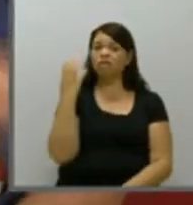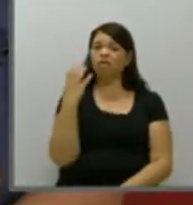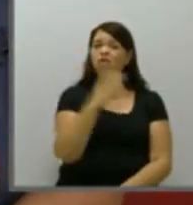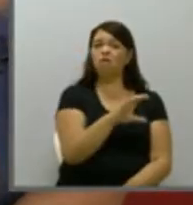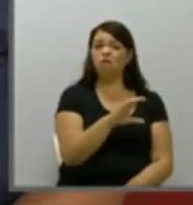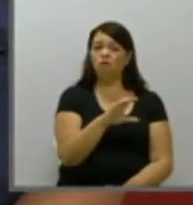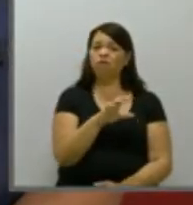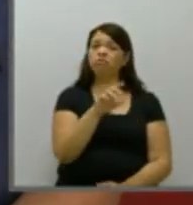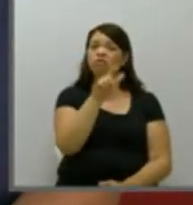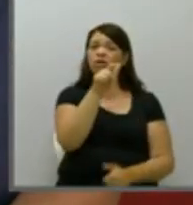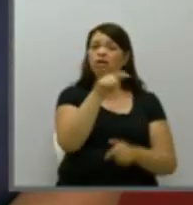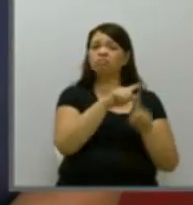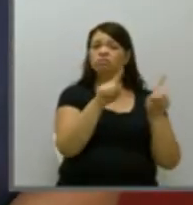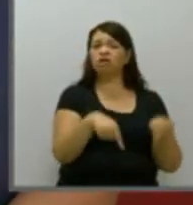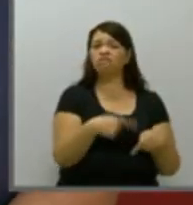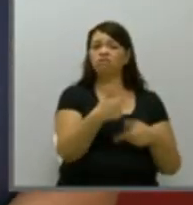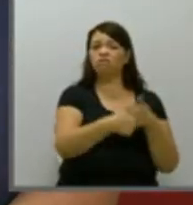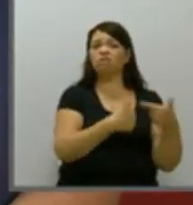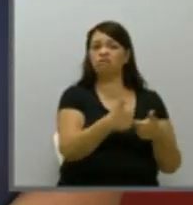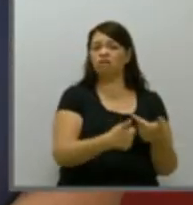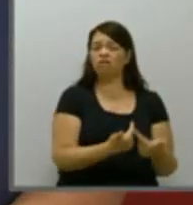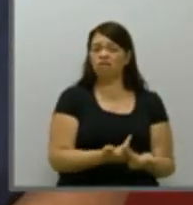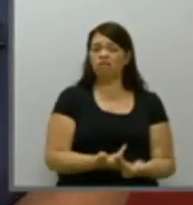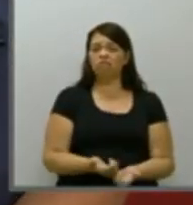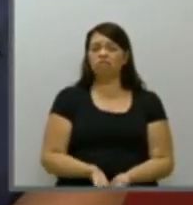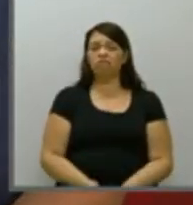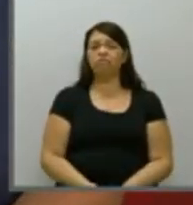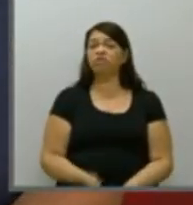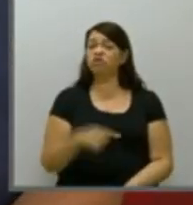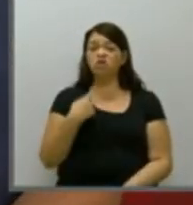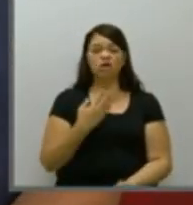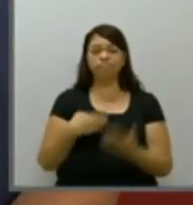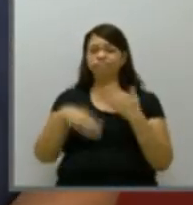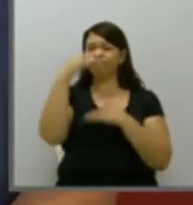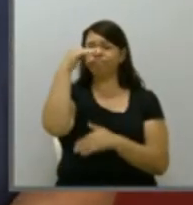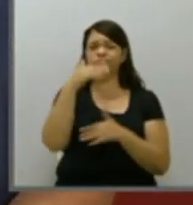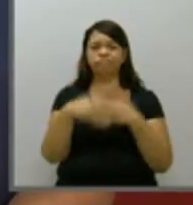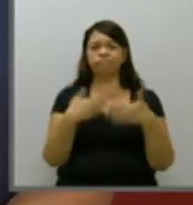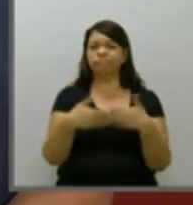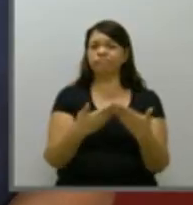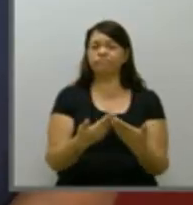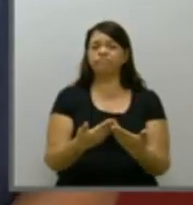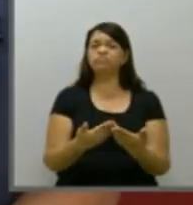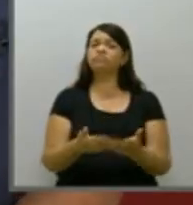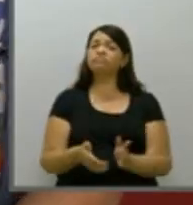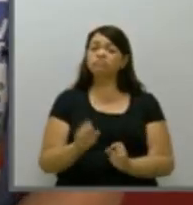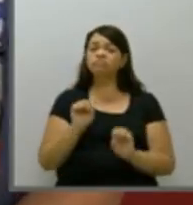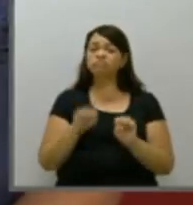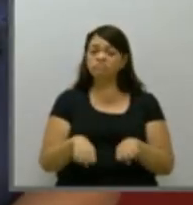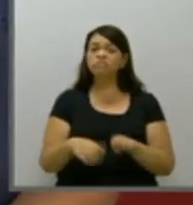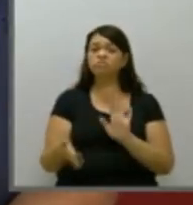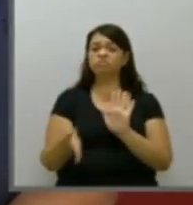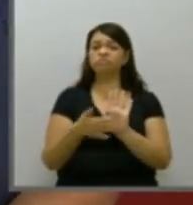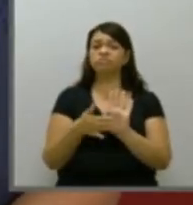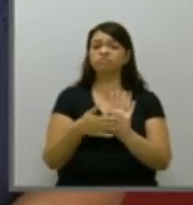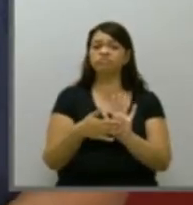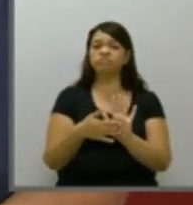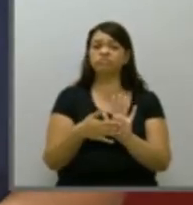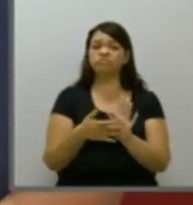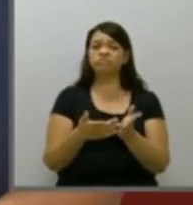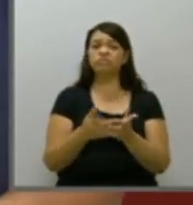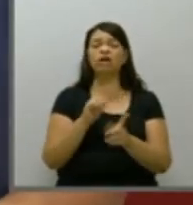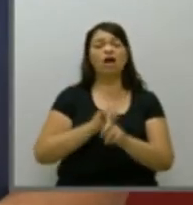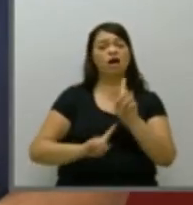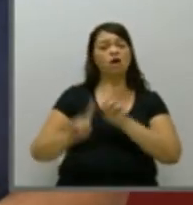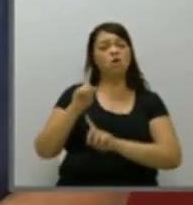trabalhadores e a gente não aguenta mais esse processo e não deixando de ser propositivo é importante colocar que o pessoal traz algumas